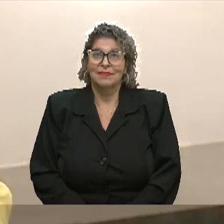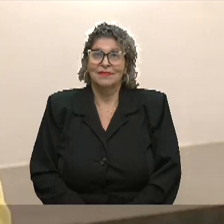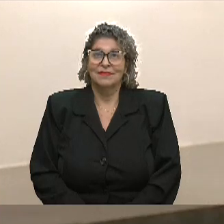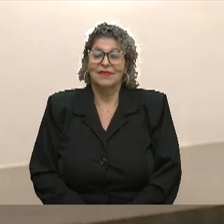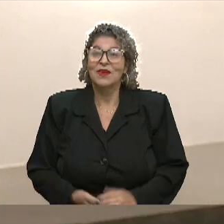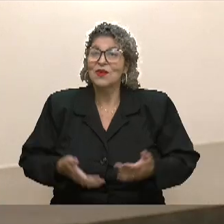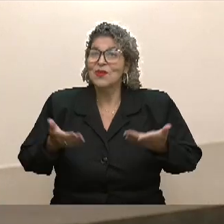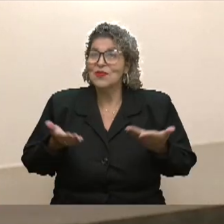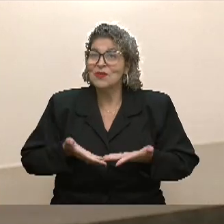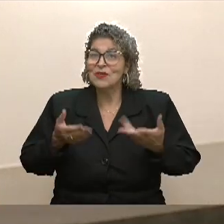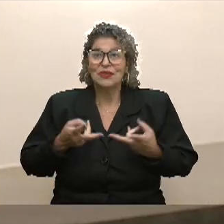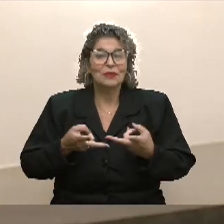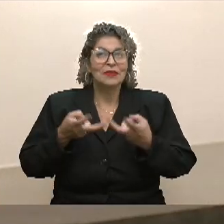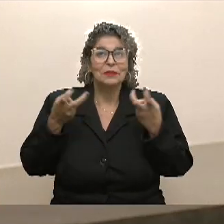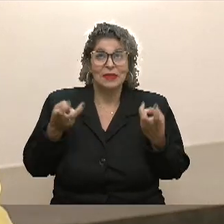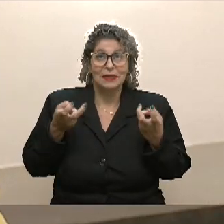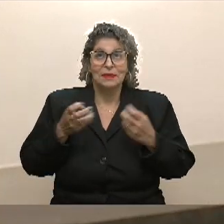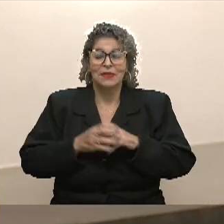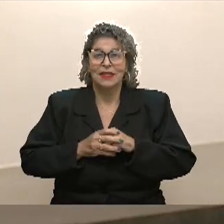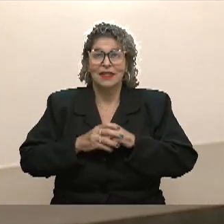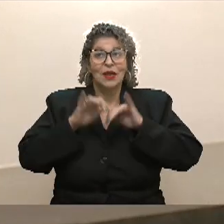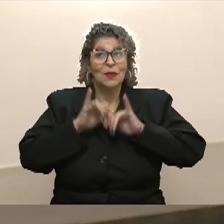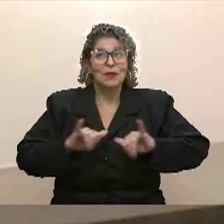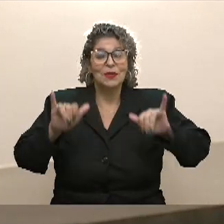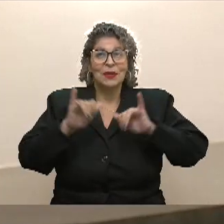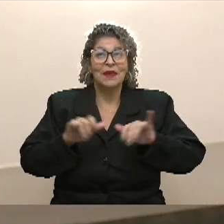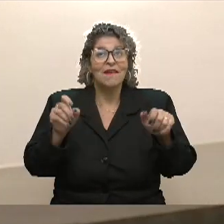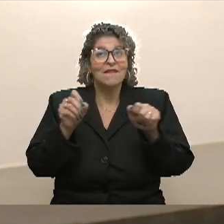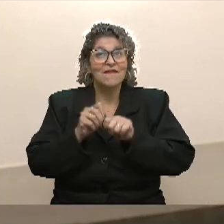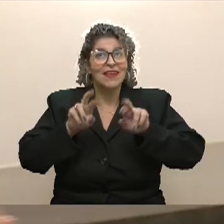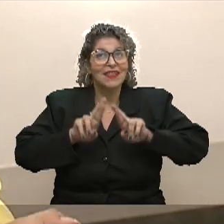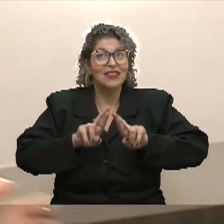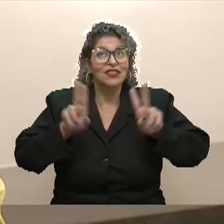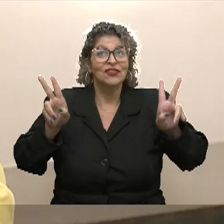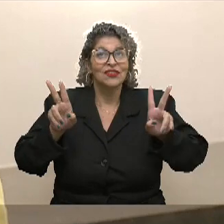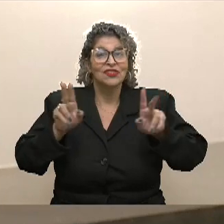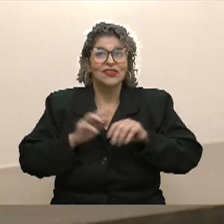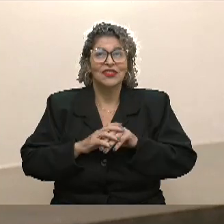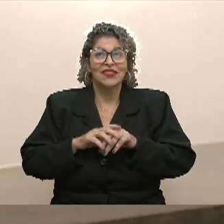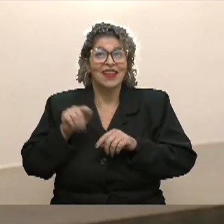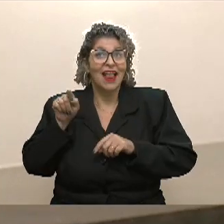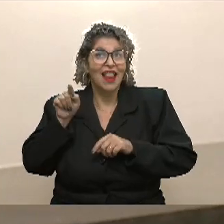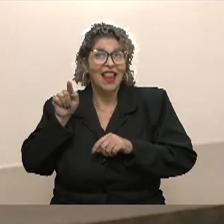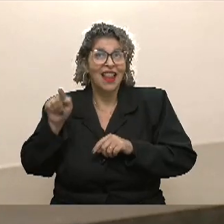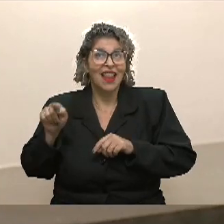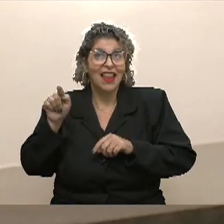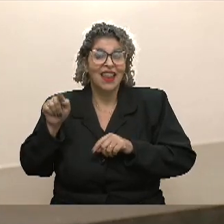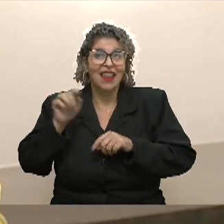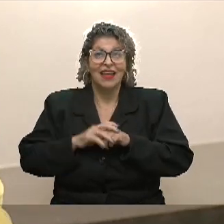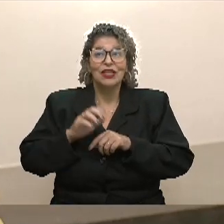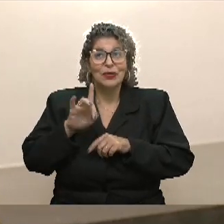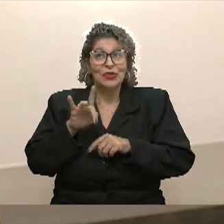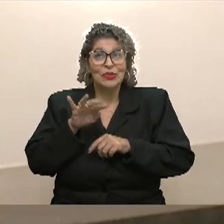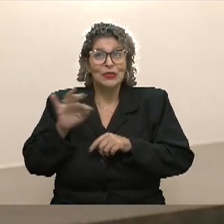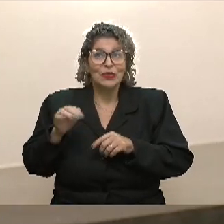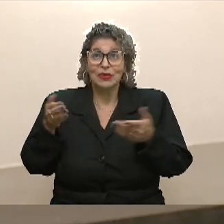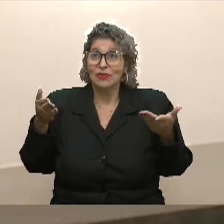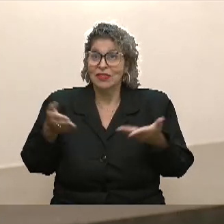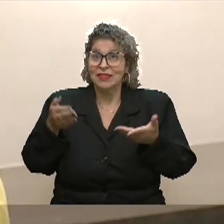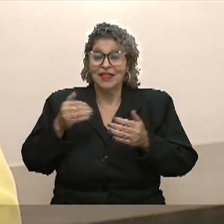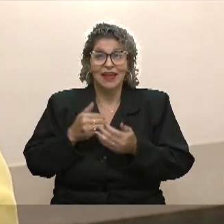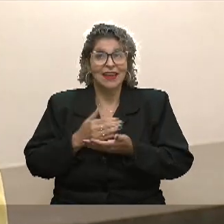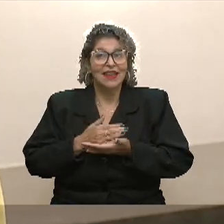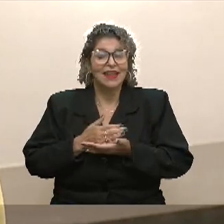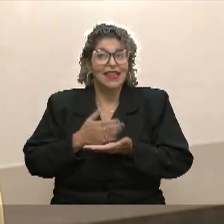Hoje, como vocês podem ver, o programa Faça a Diferença saiu do estúdio da TV Assembleia. Nós estamos aqui na